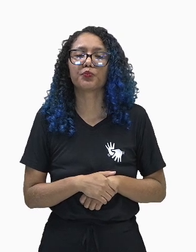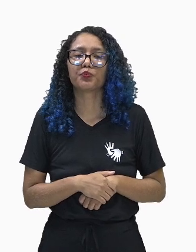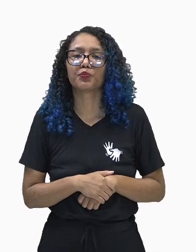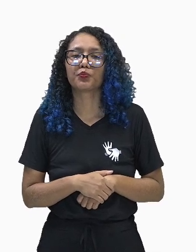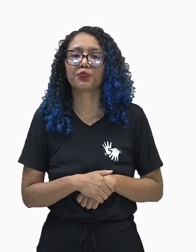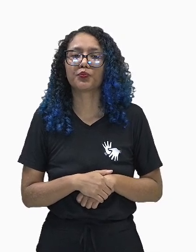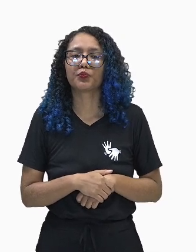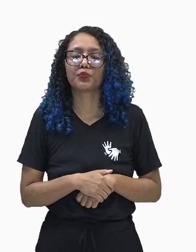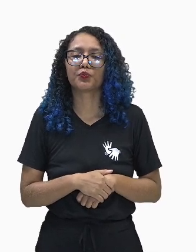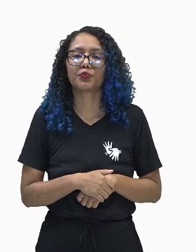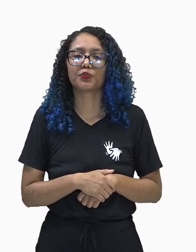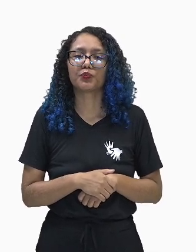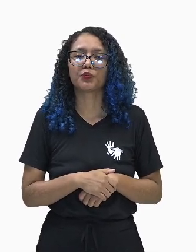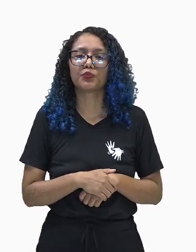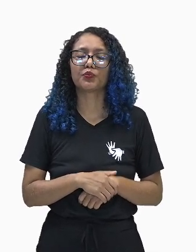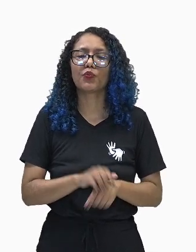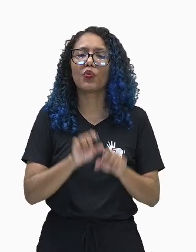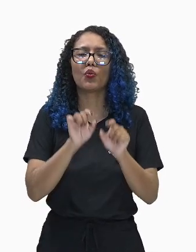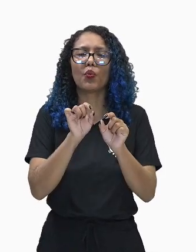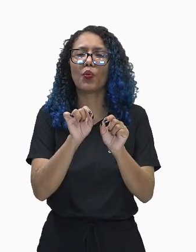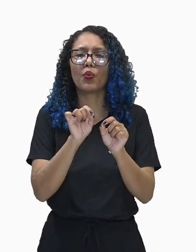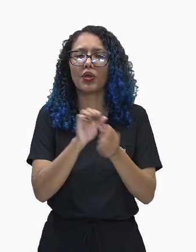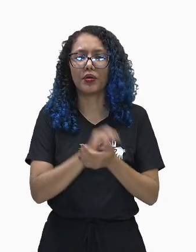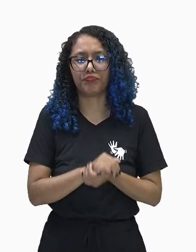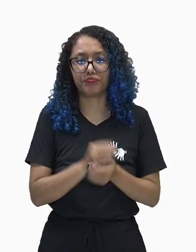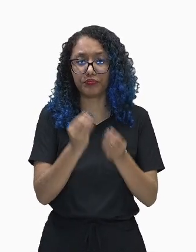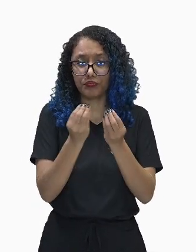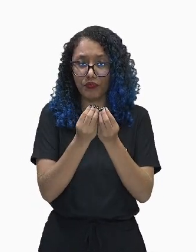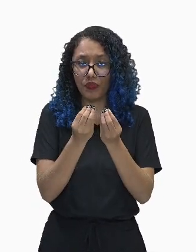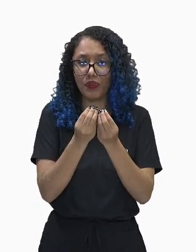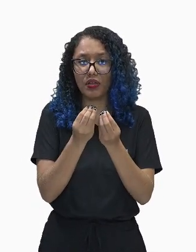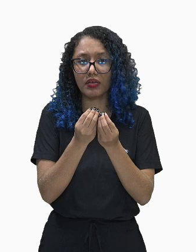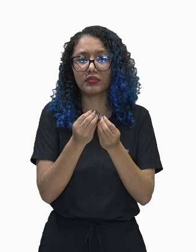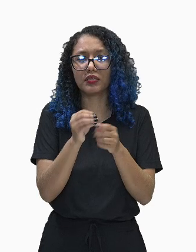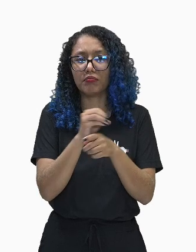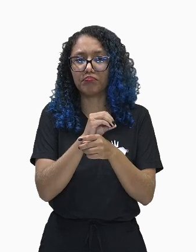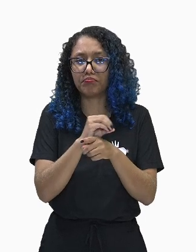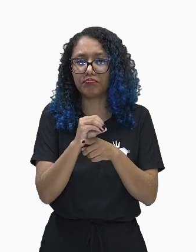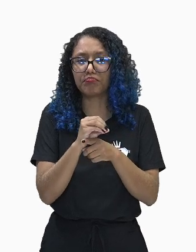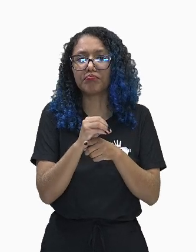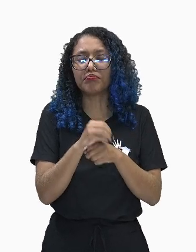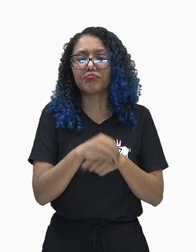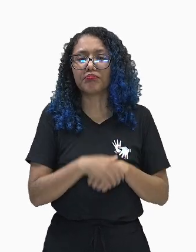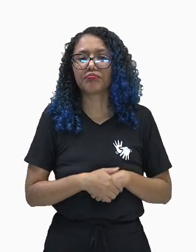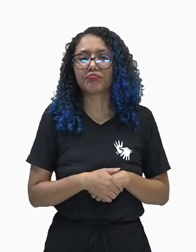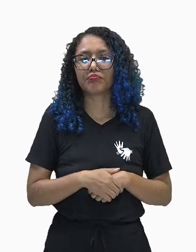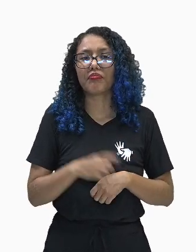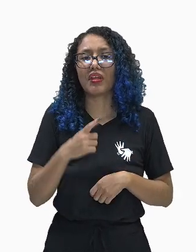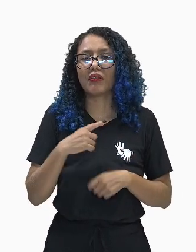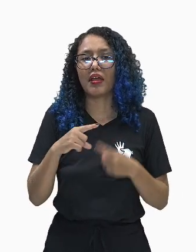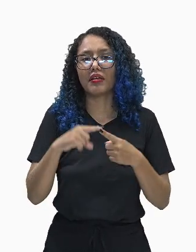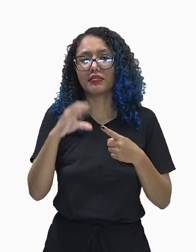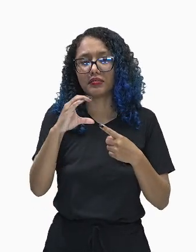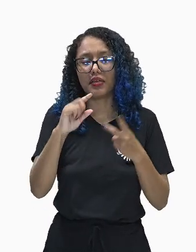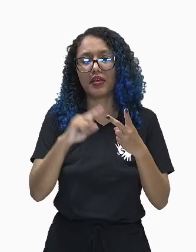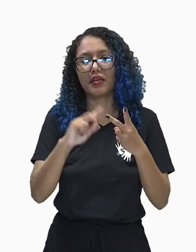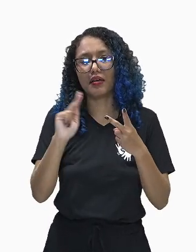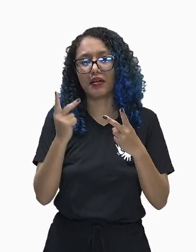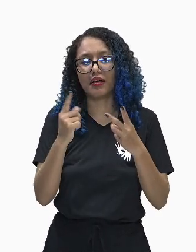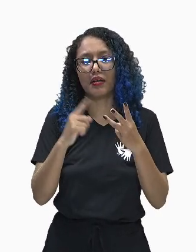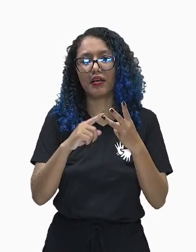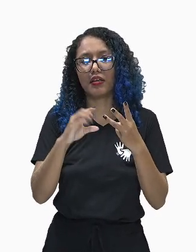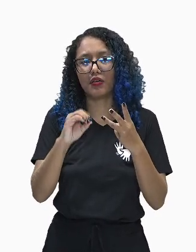carbono, hidrogênio e oxigênio na sua composição. E a fórmula reduzida é CH2O,